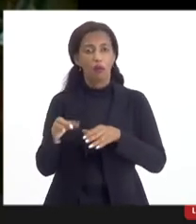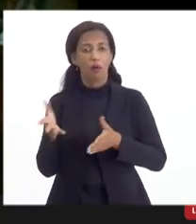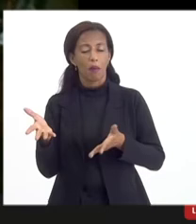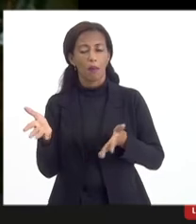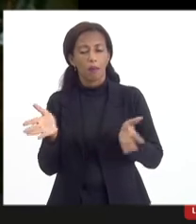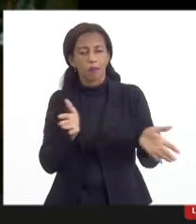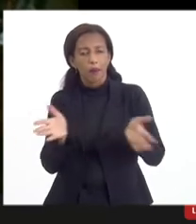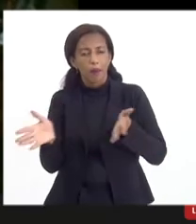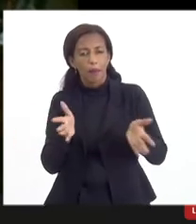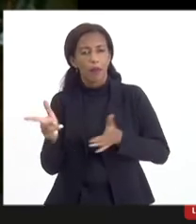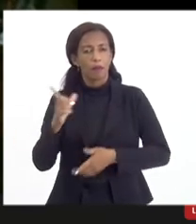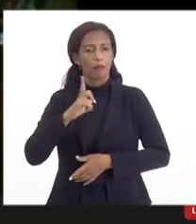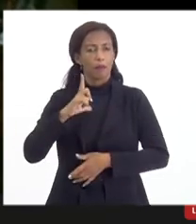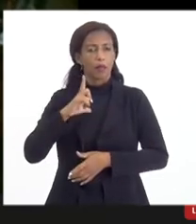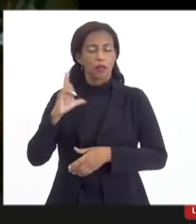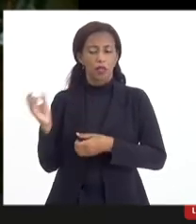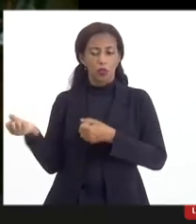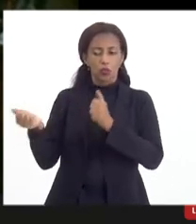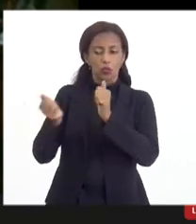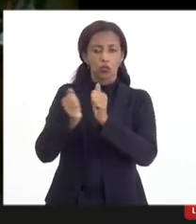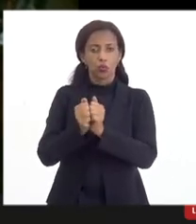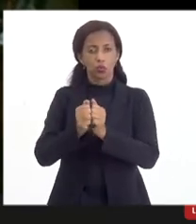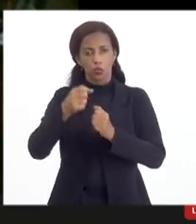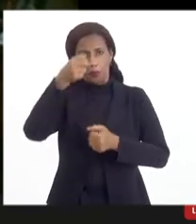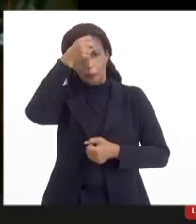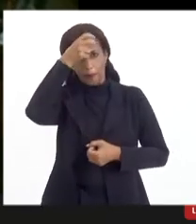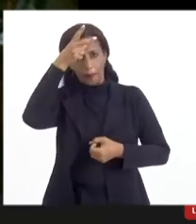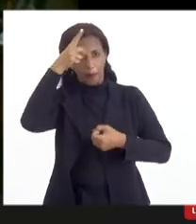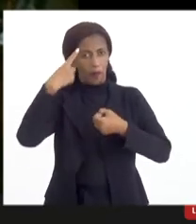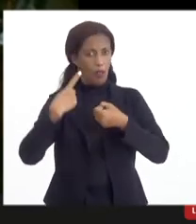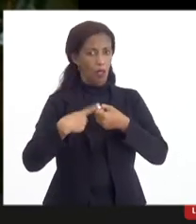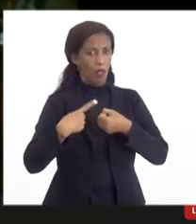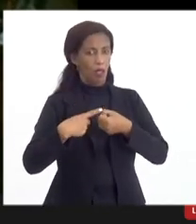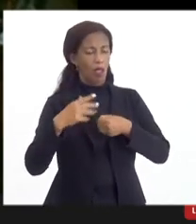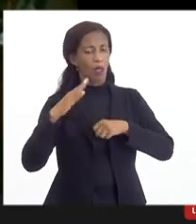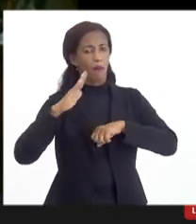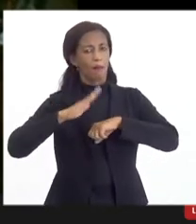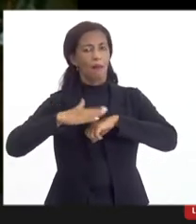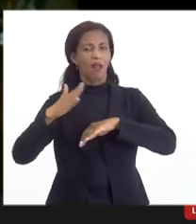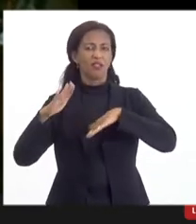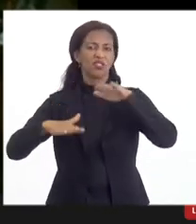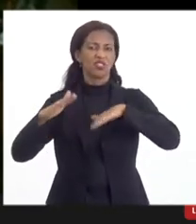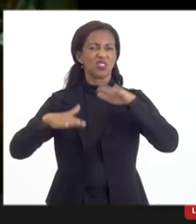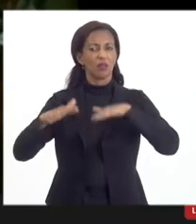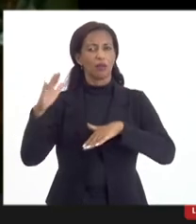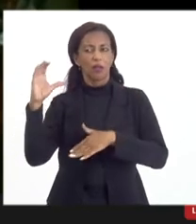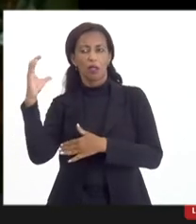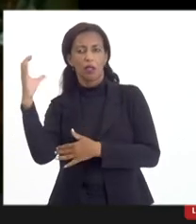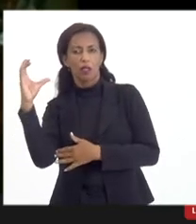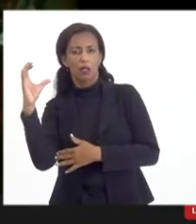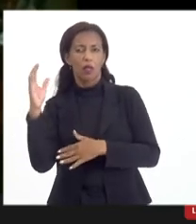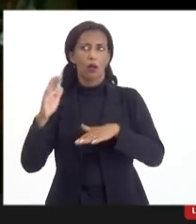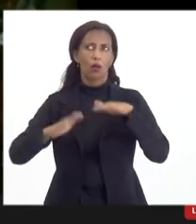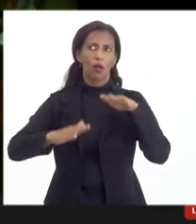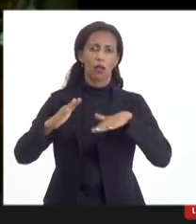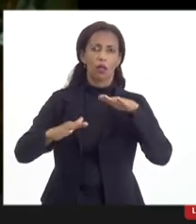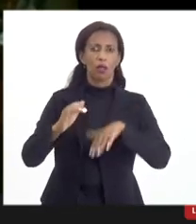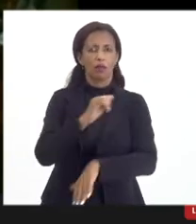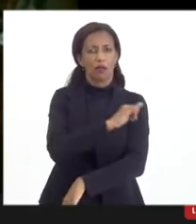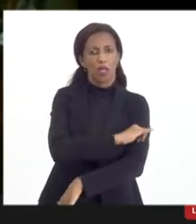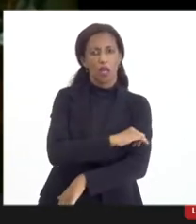ser negociado com os municípios, principalmente aqui é mais um município talvez de Niterói, Rio de Janeiro, talvez Macaé,